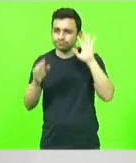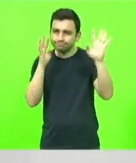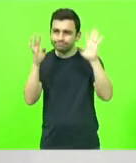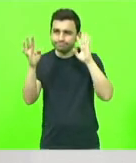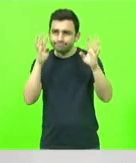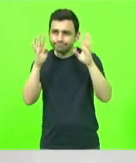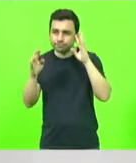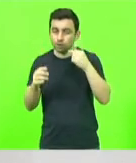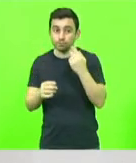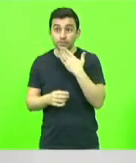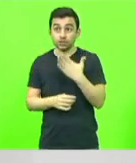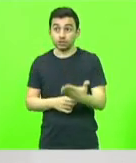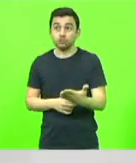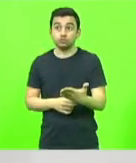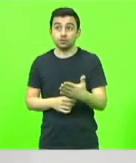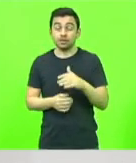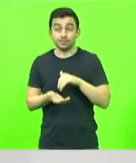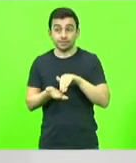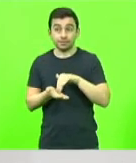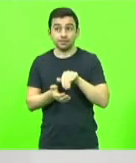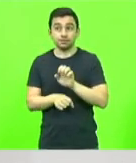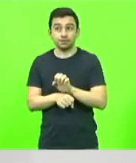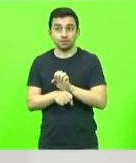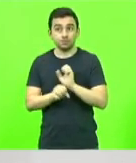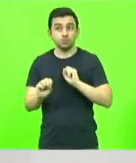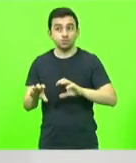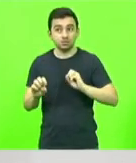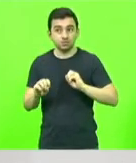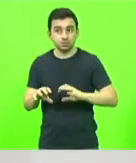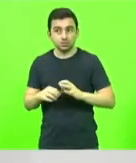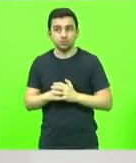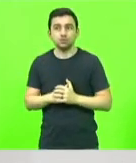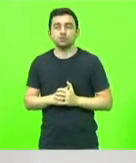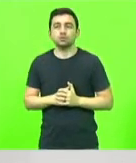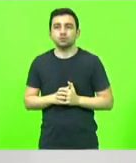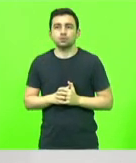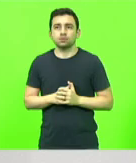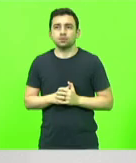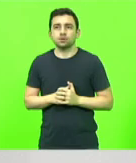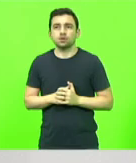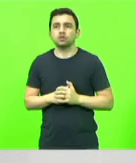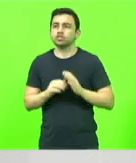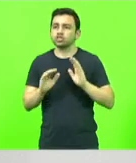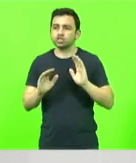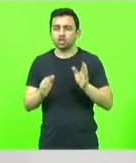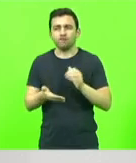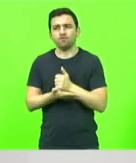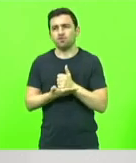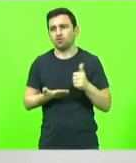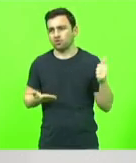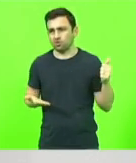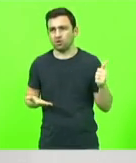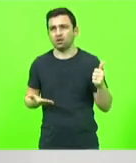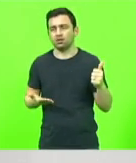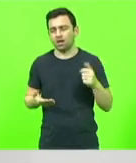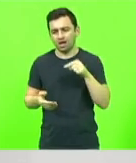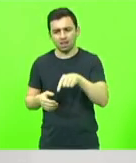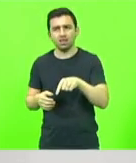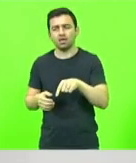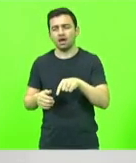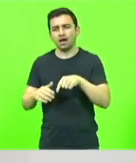nosso pedido vai à Secretaria de Estado da Educação. Passou da hora de abrir essa gaveta,